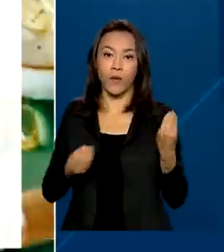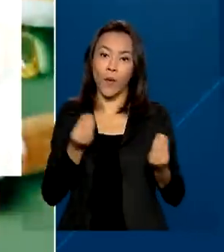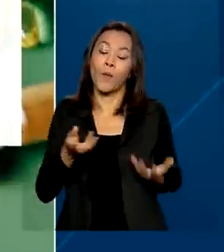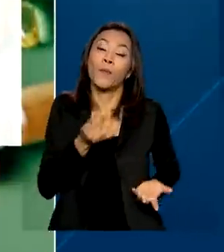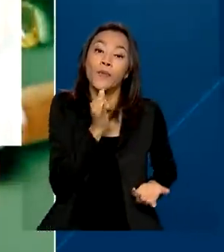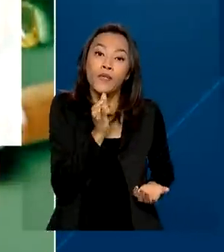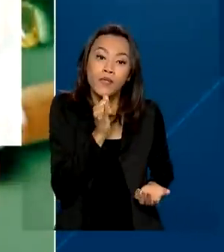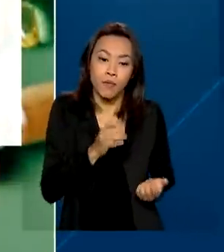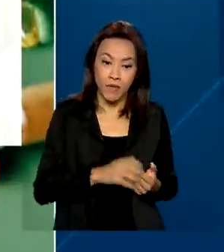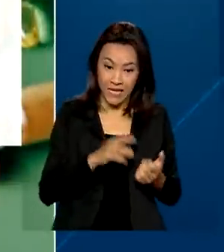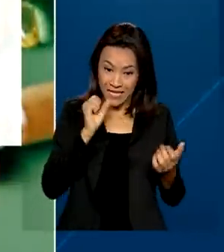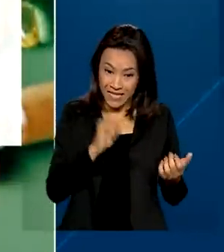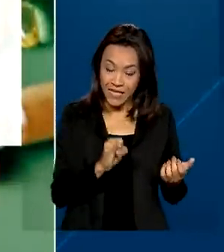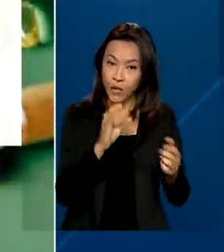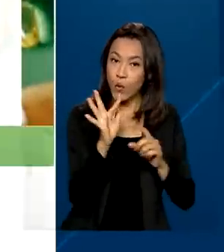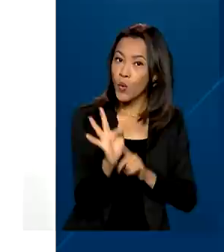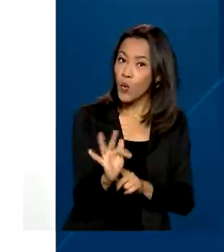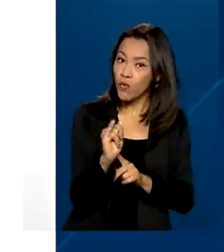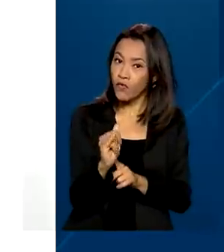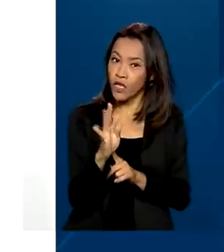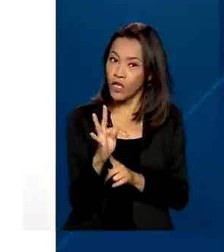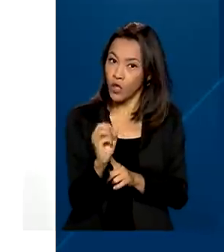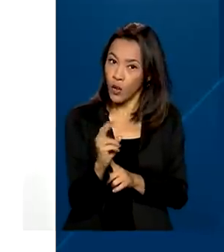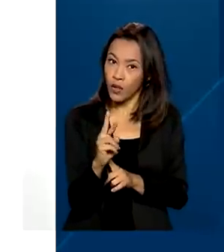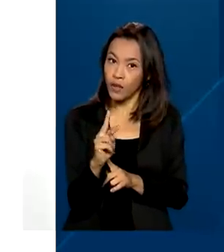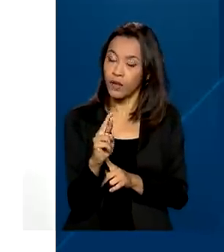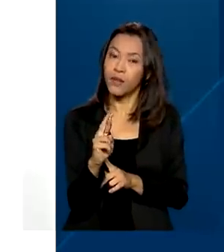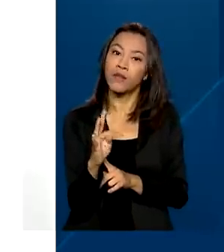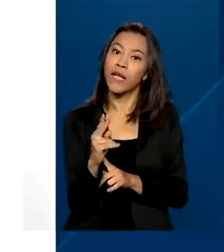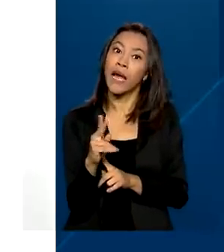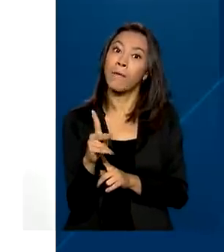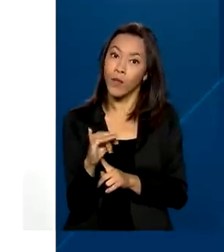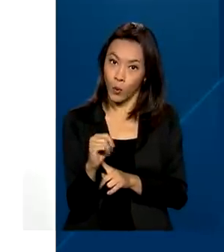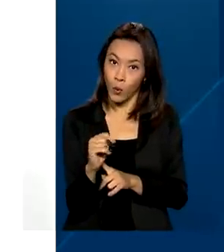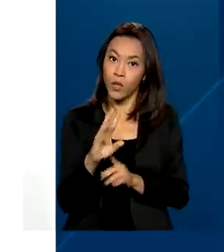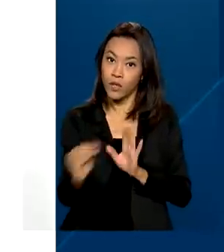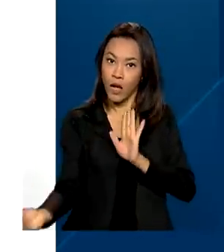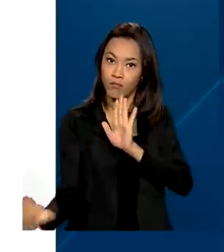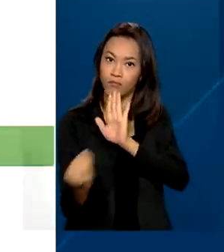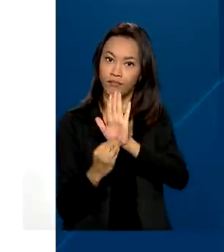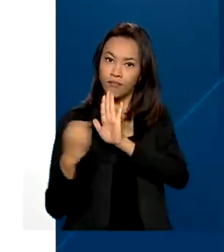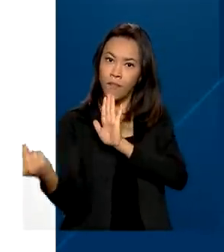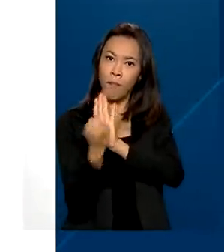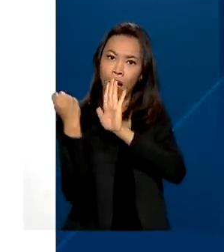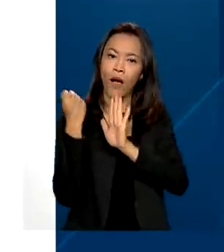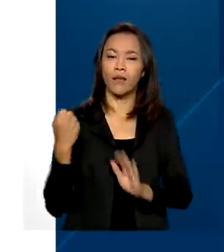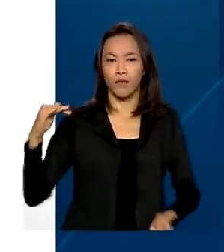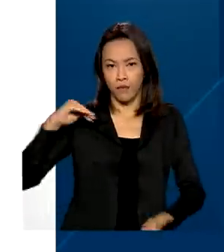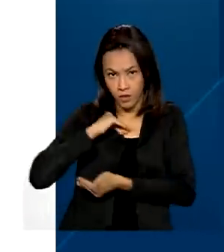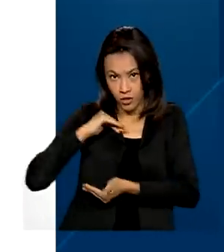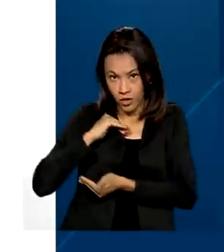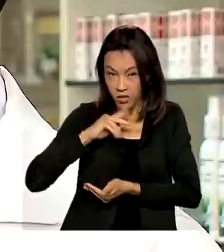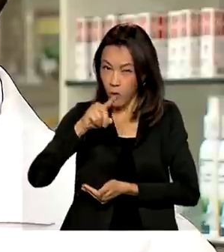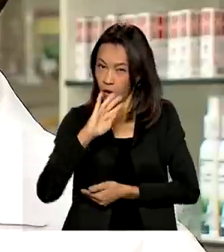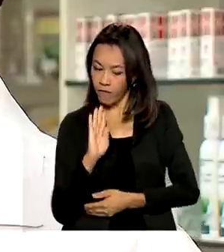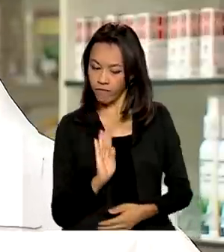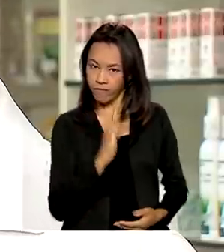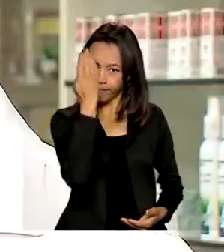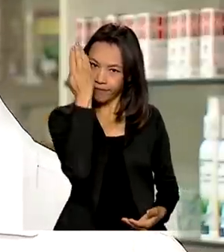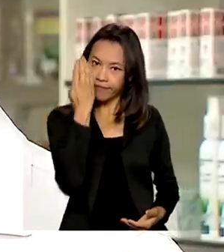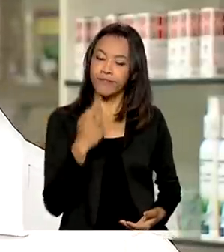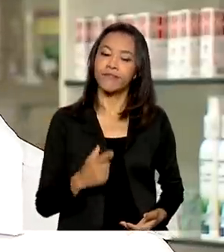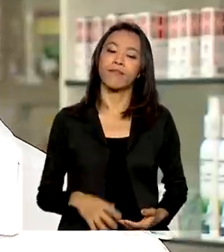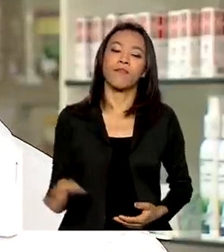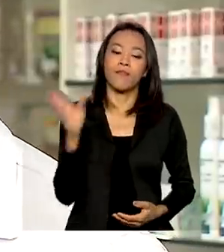exemplo, se um fitoterápico é ou não registrado na agência e se é falsificado. No mercado